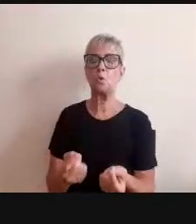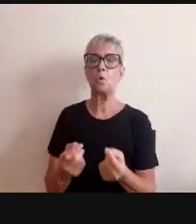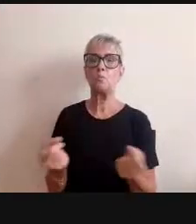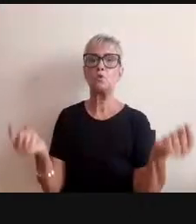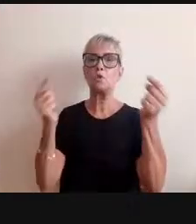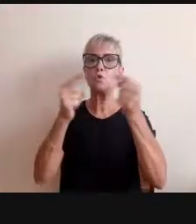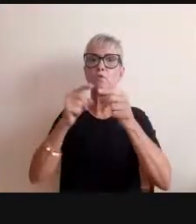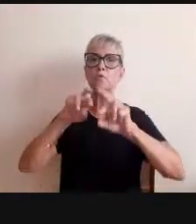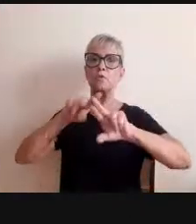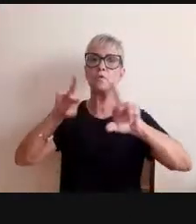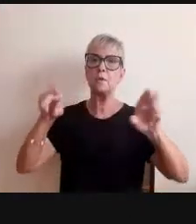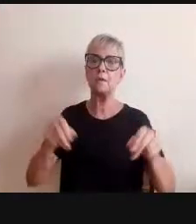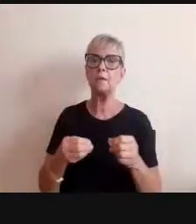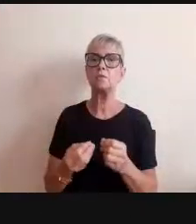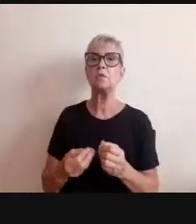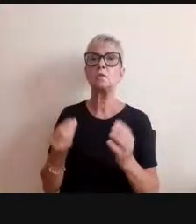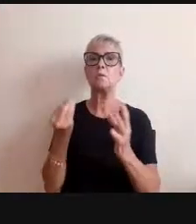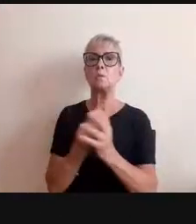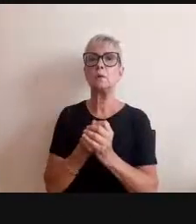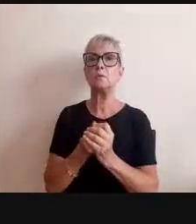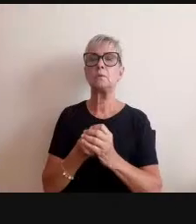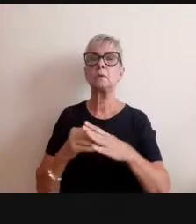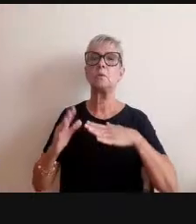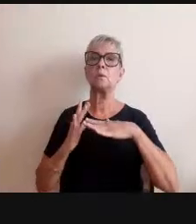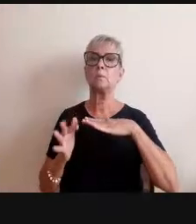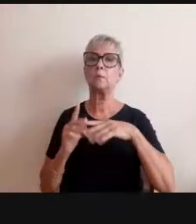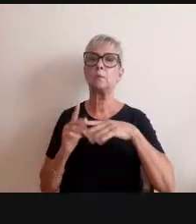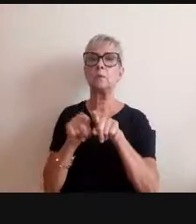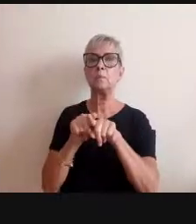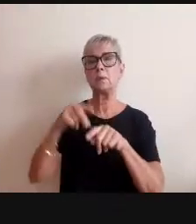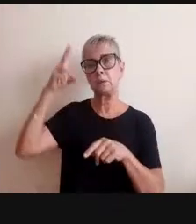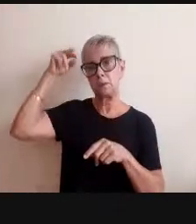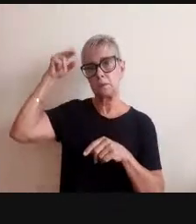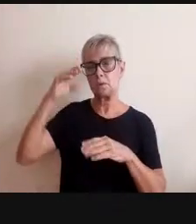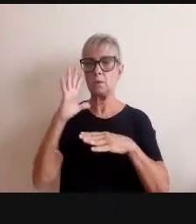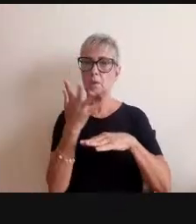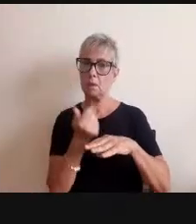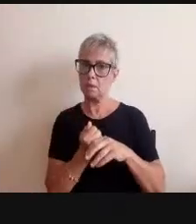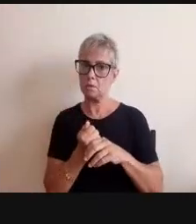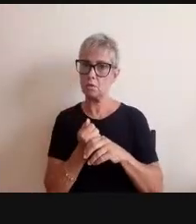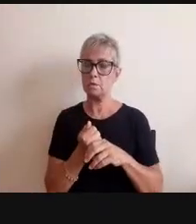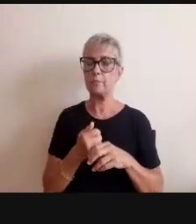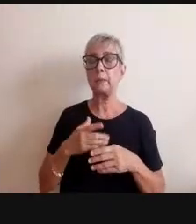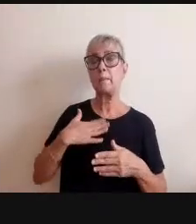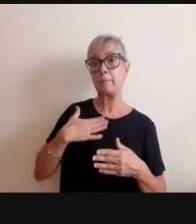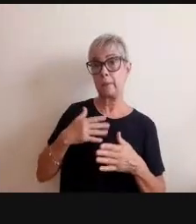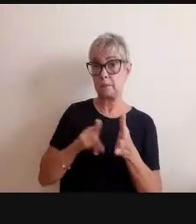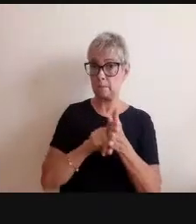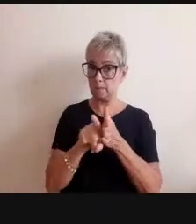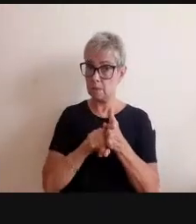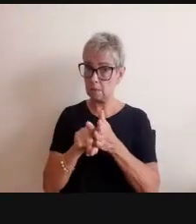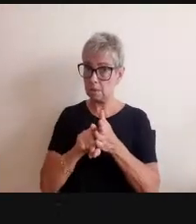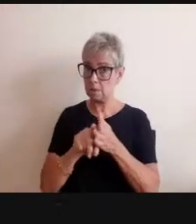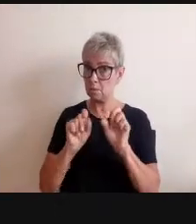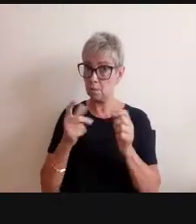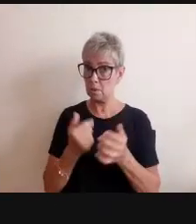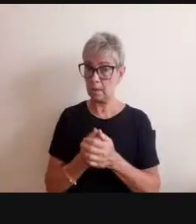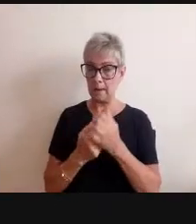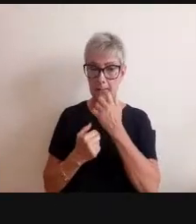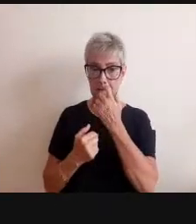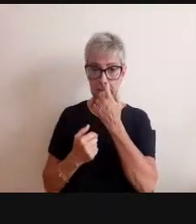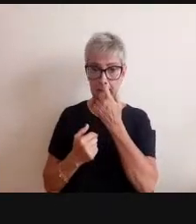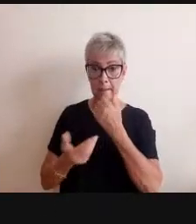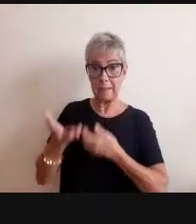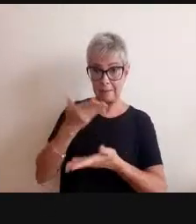contemporânea e da história da arte. Nas minhas pesquisas, eu interagi muito com os